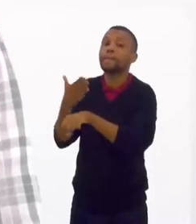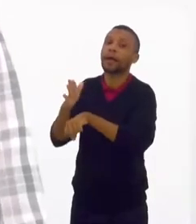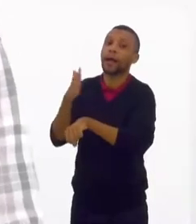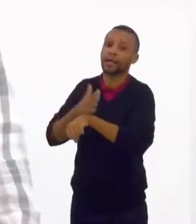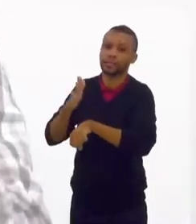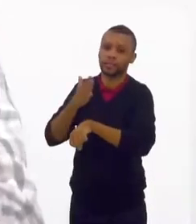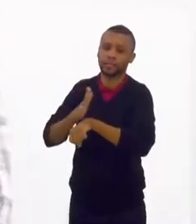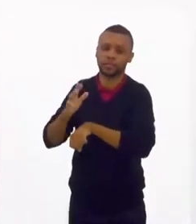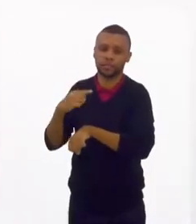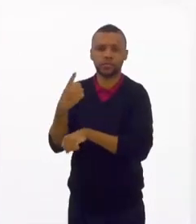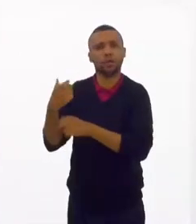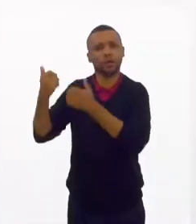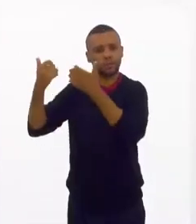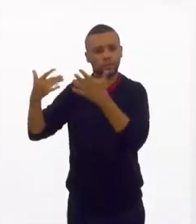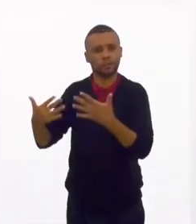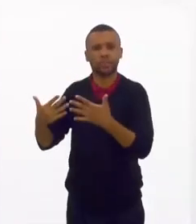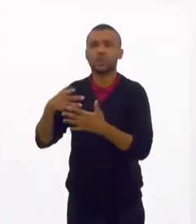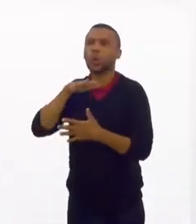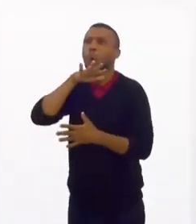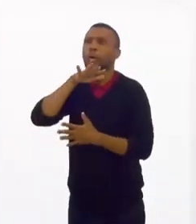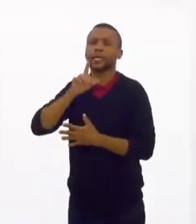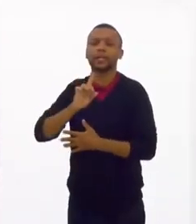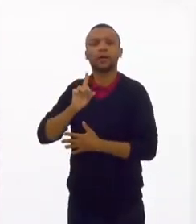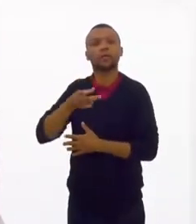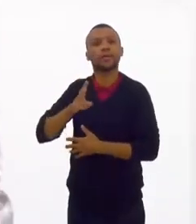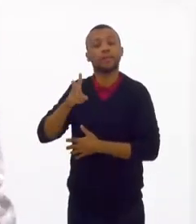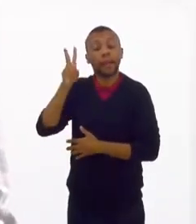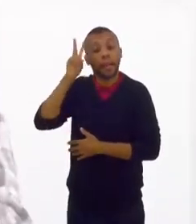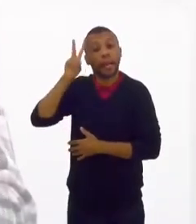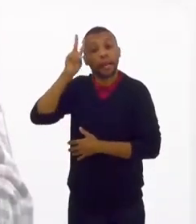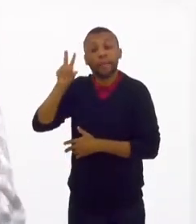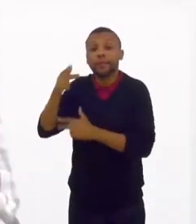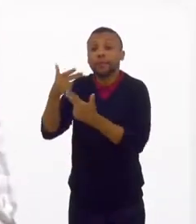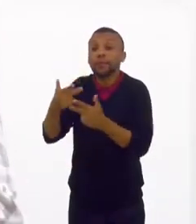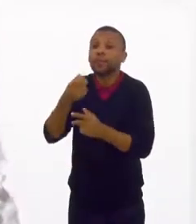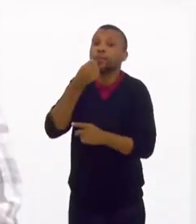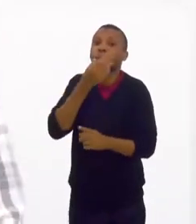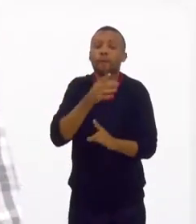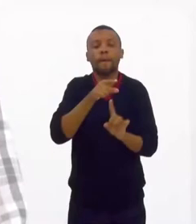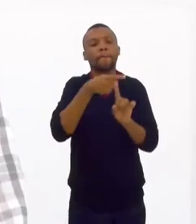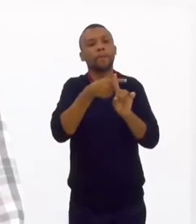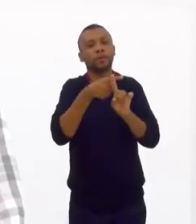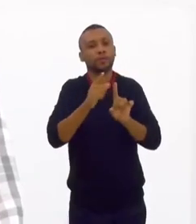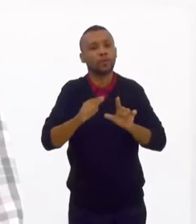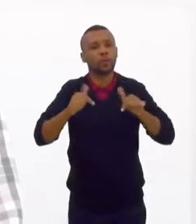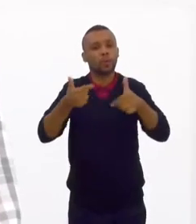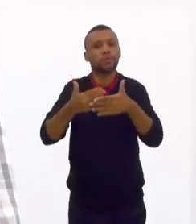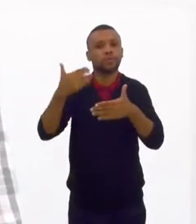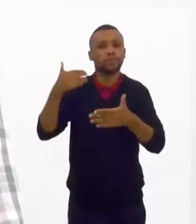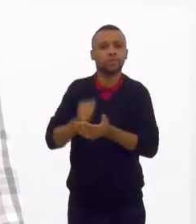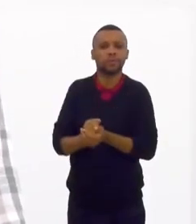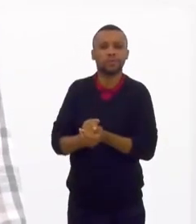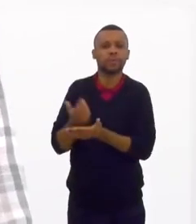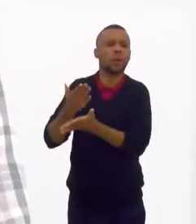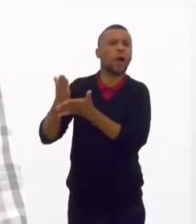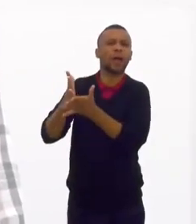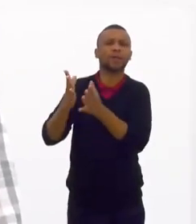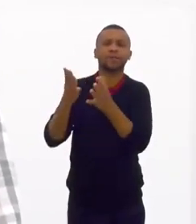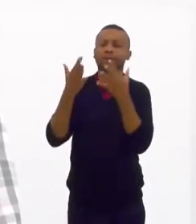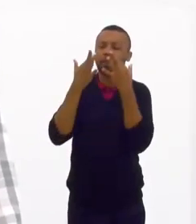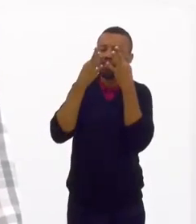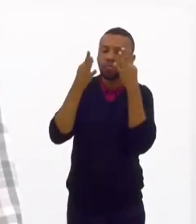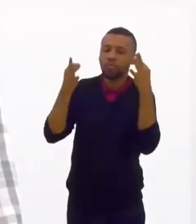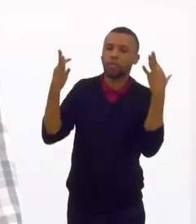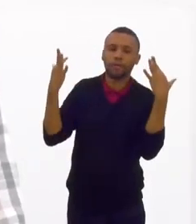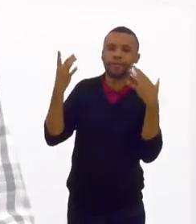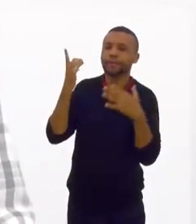fizeram, dizer assim, de ruim. Lembra sempre coisas boas que eles fizeram. O resto você deixa com o